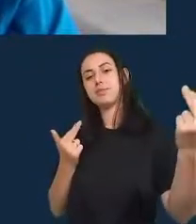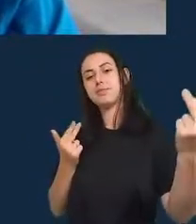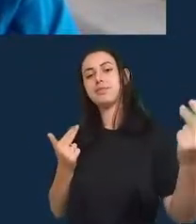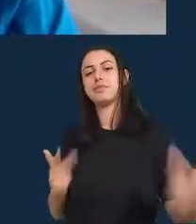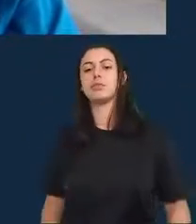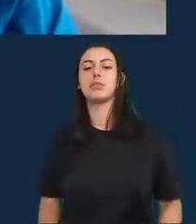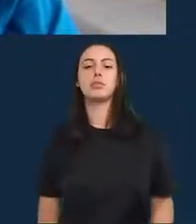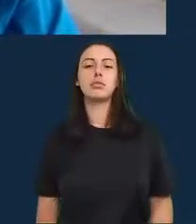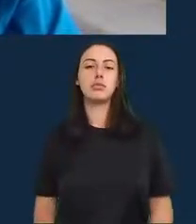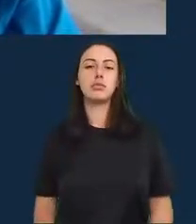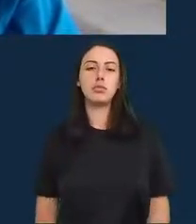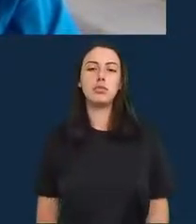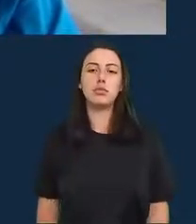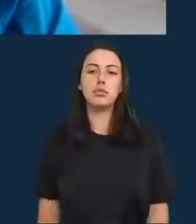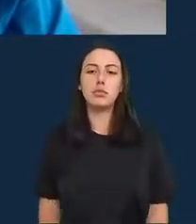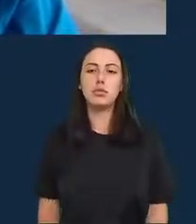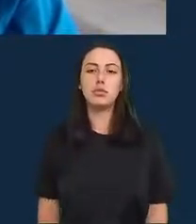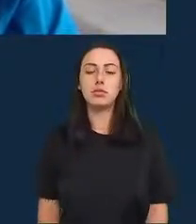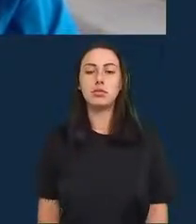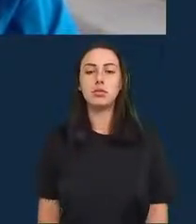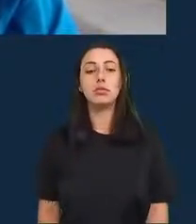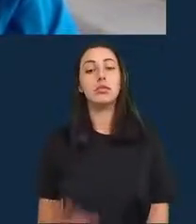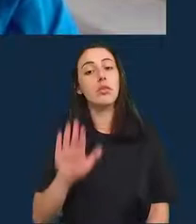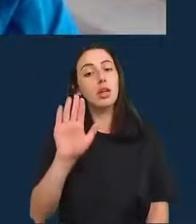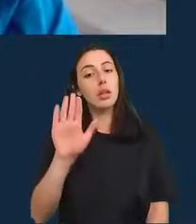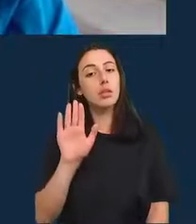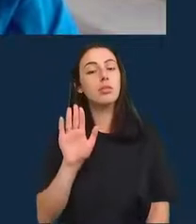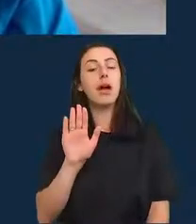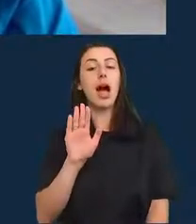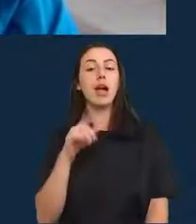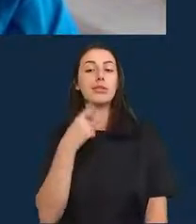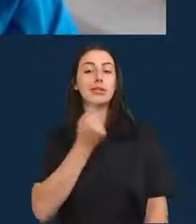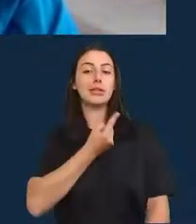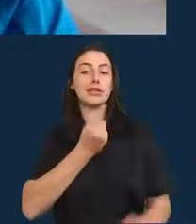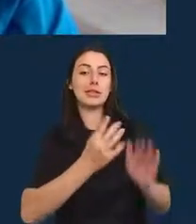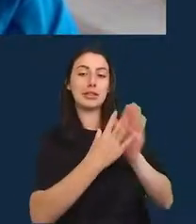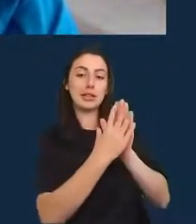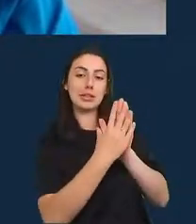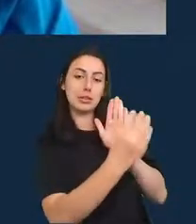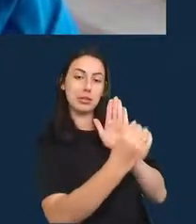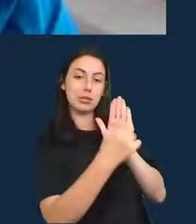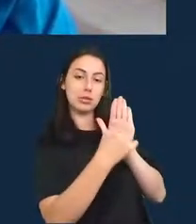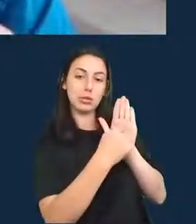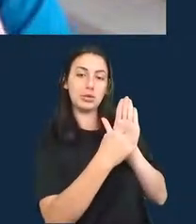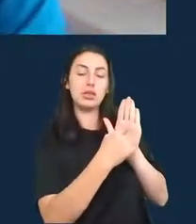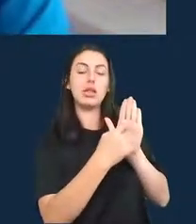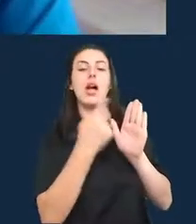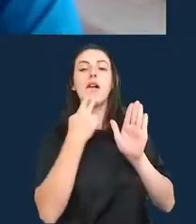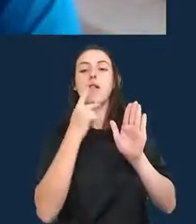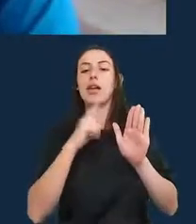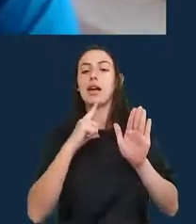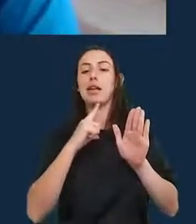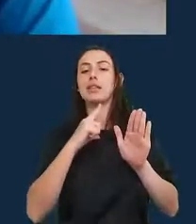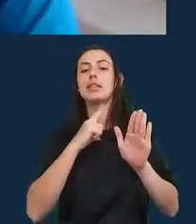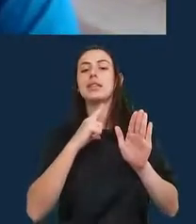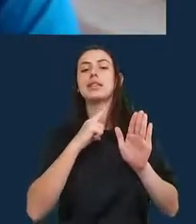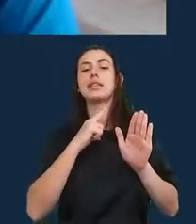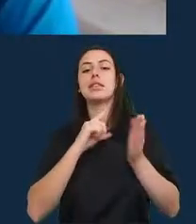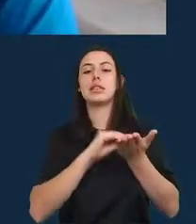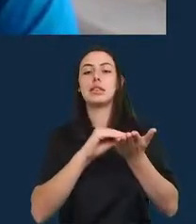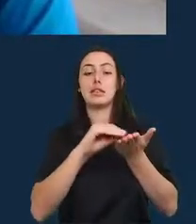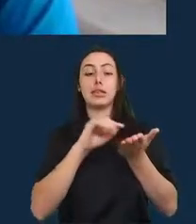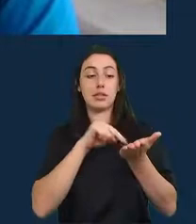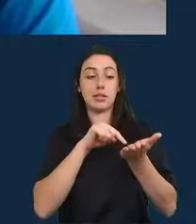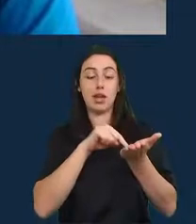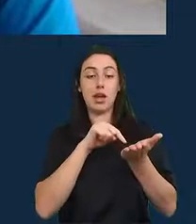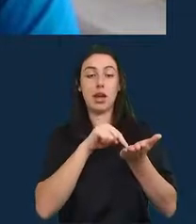bom, um pressuposto do modelo é que os dados de mortalidade total oficiais são corretos,